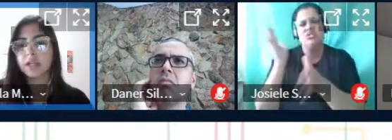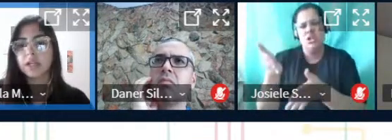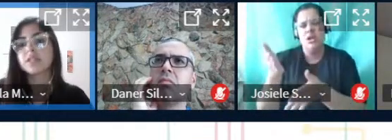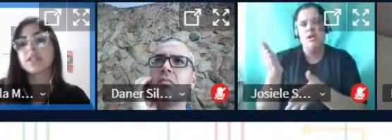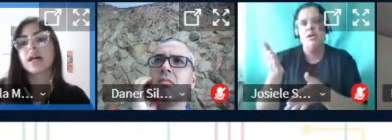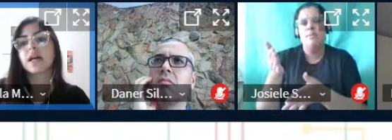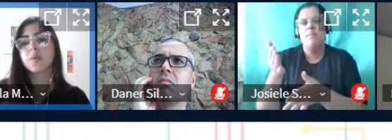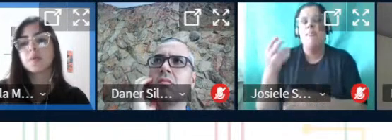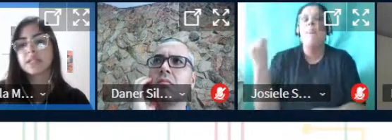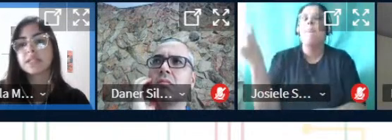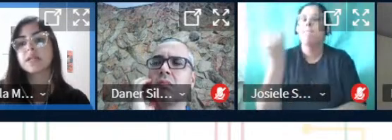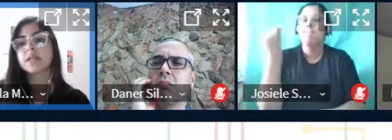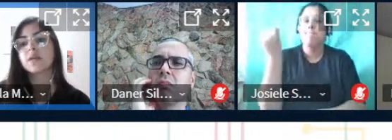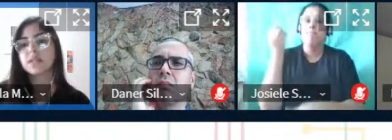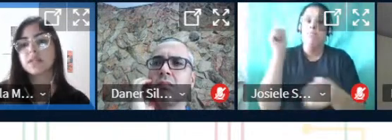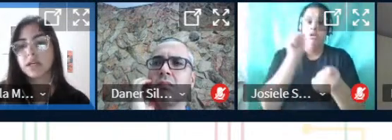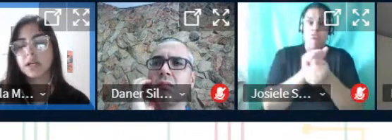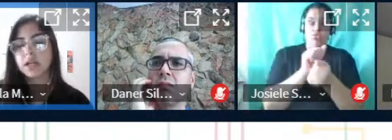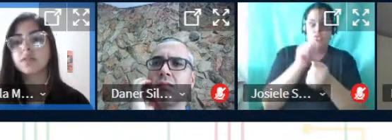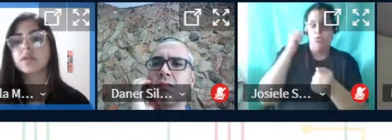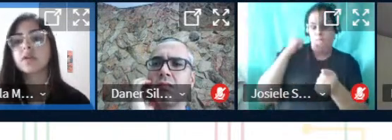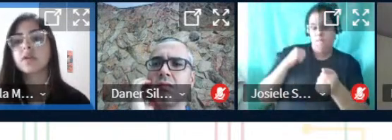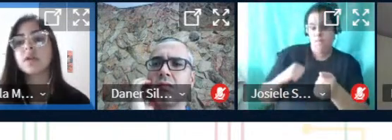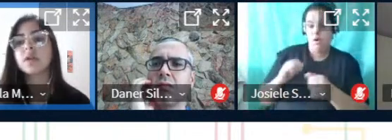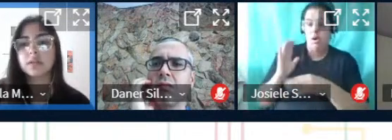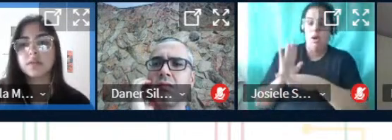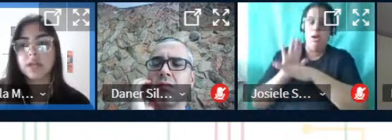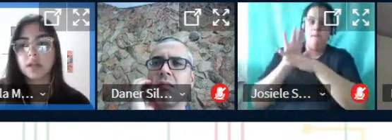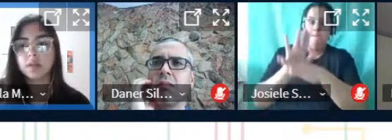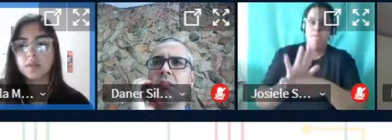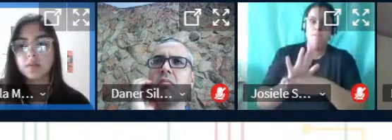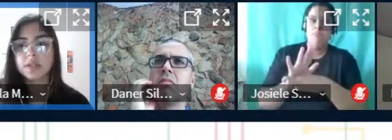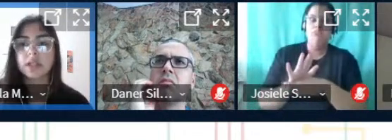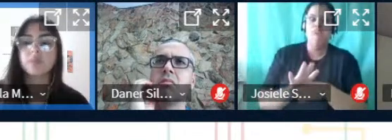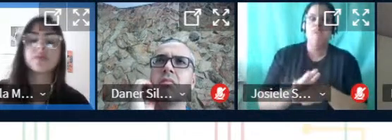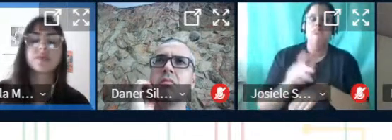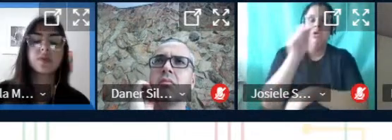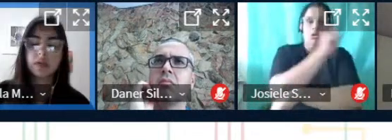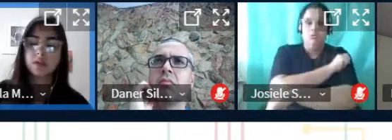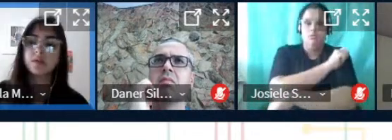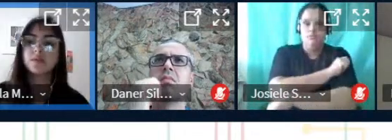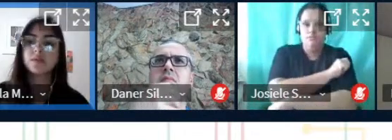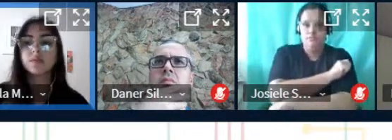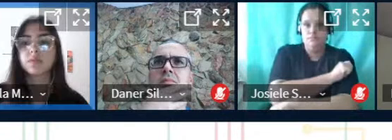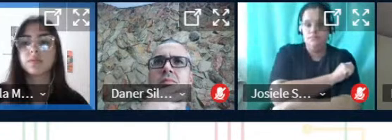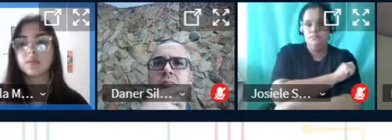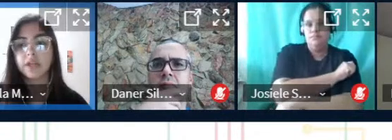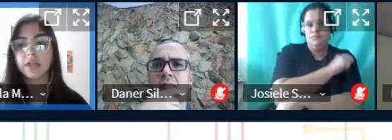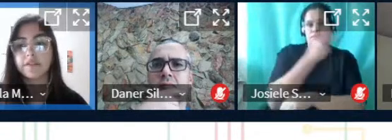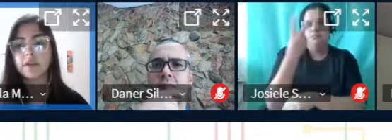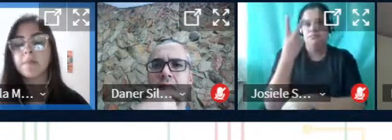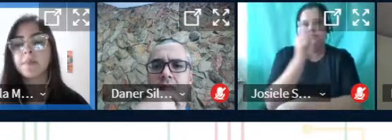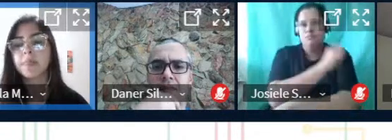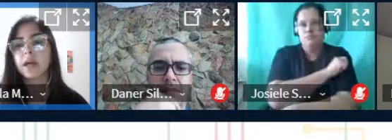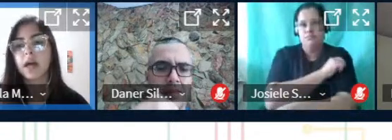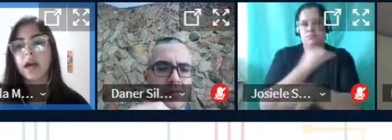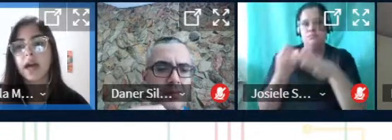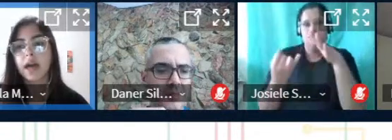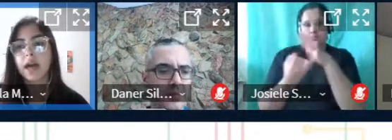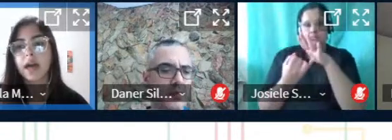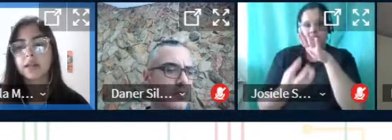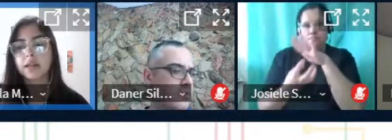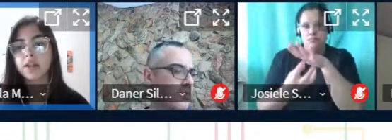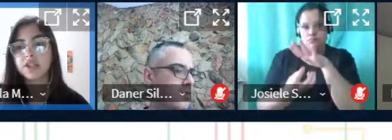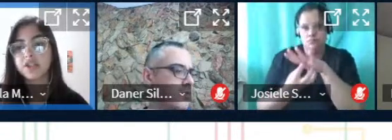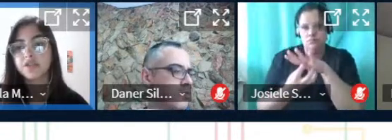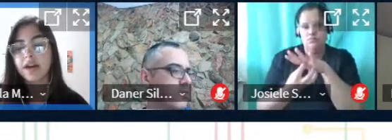é super importante estarem os bolsistas auxiliando no lado dos alunos né temos os dois alunos do IFE